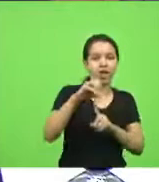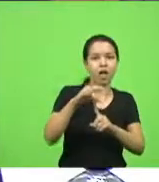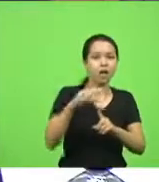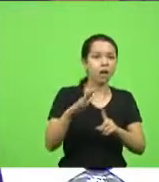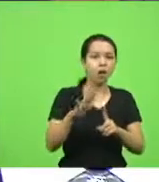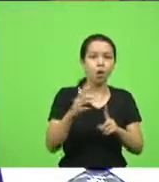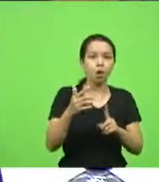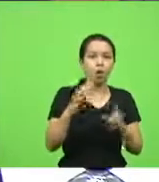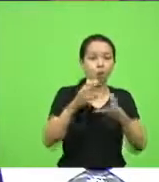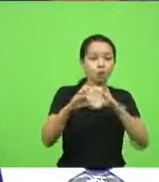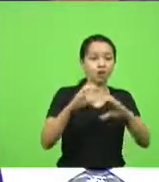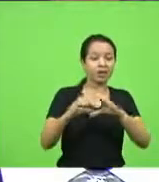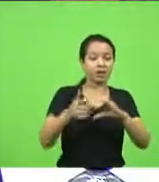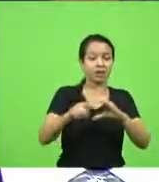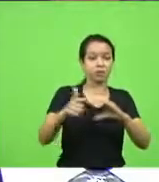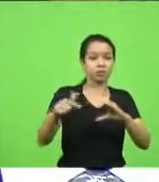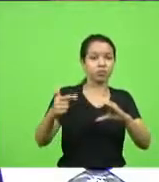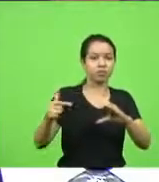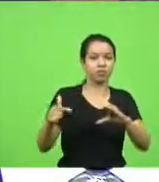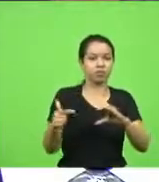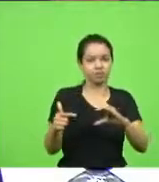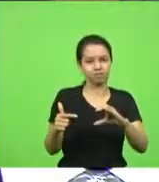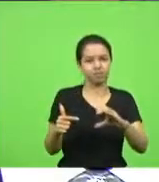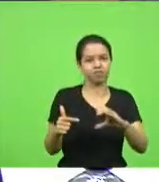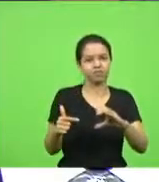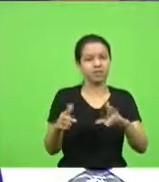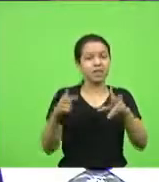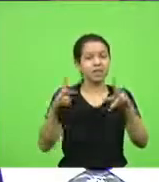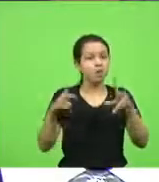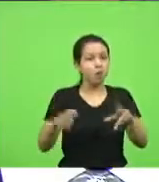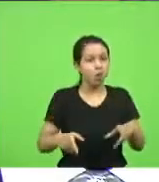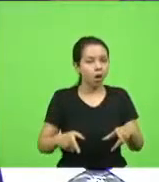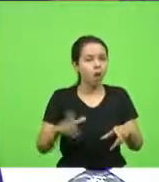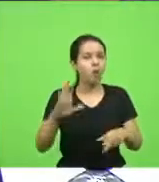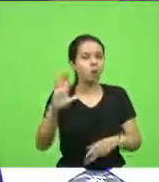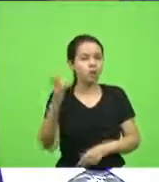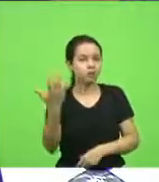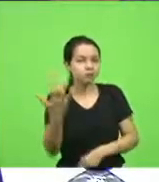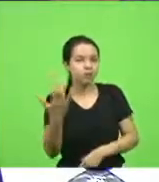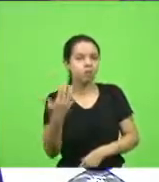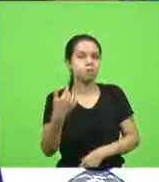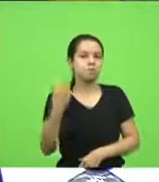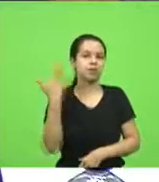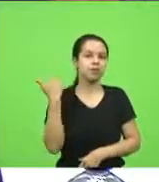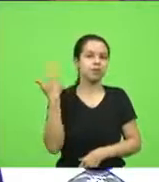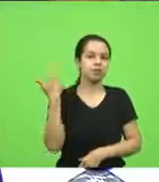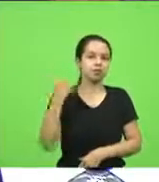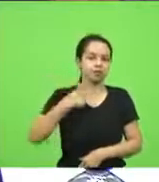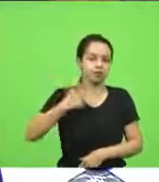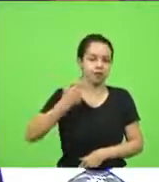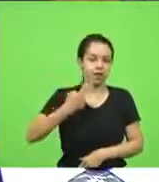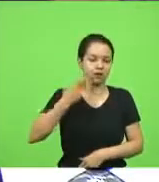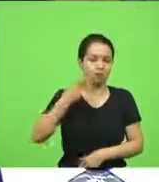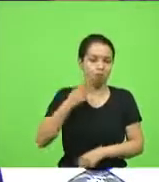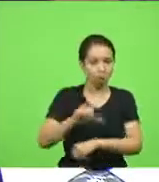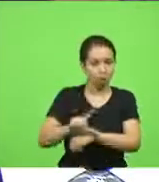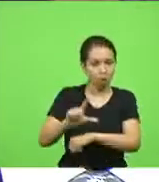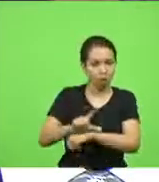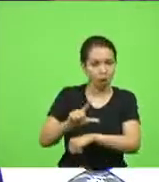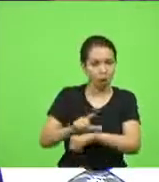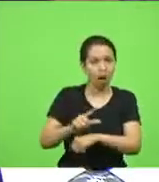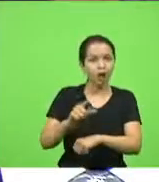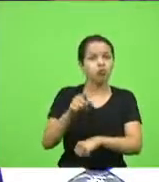A gente não consegue compreender. A mesma coisa aconteceu quando eu estava como vereador em Lages, por dois mandatos, eu